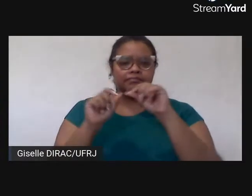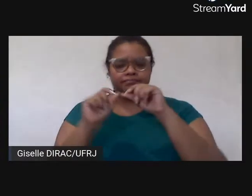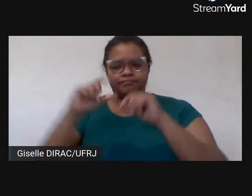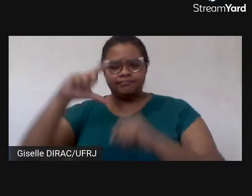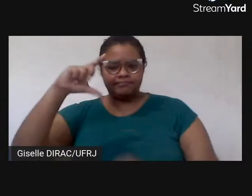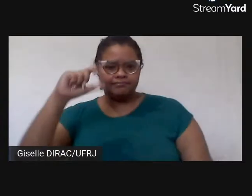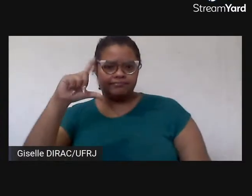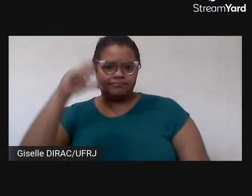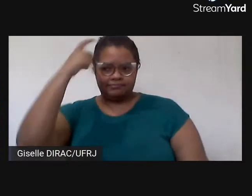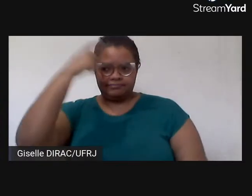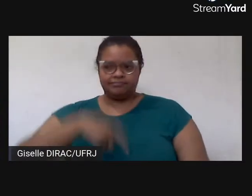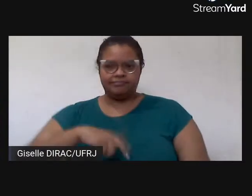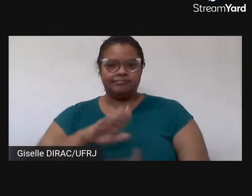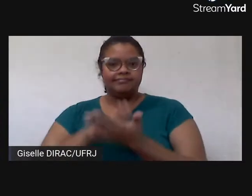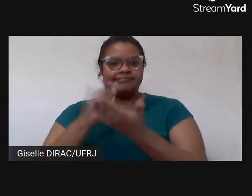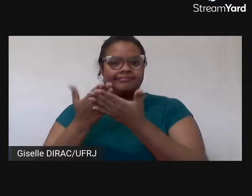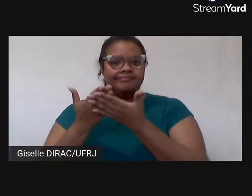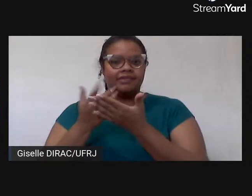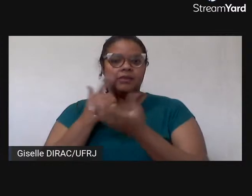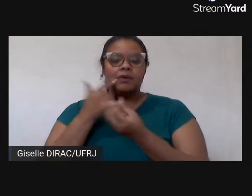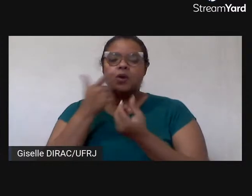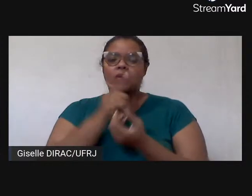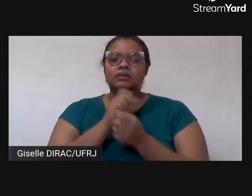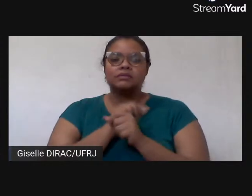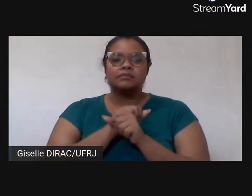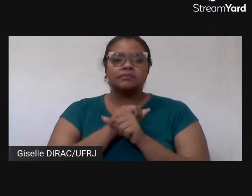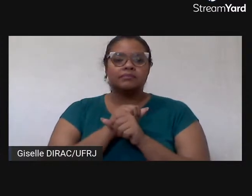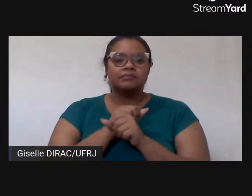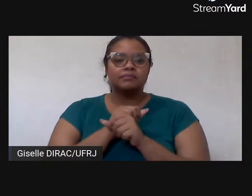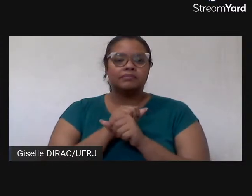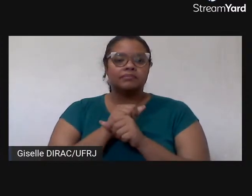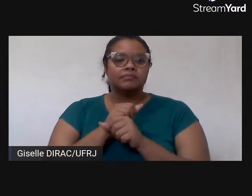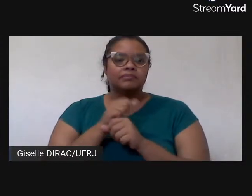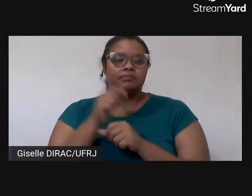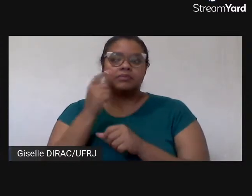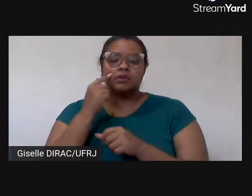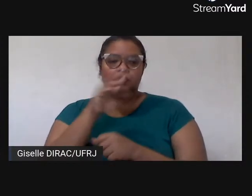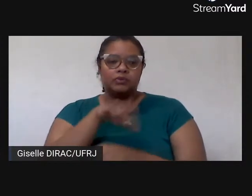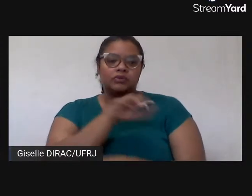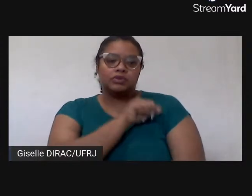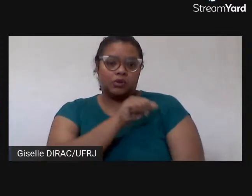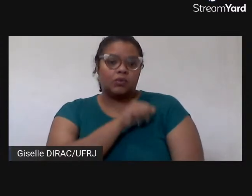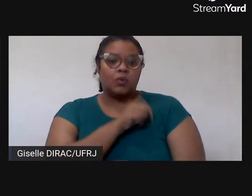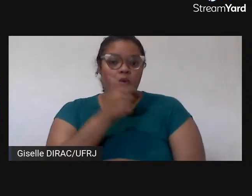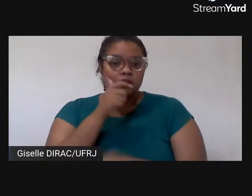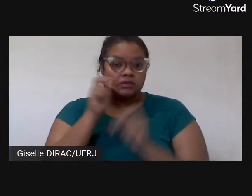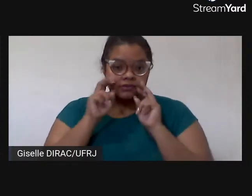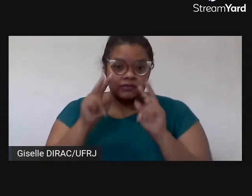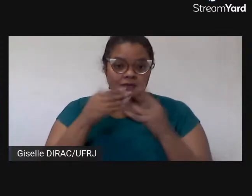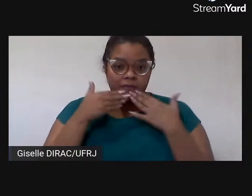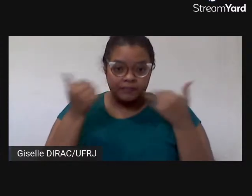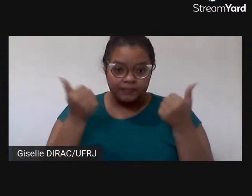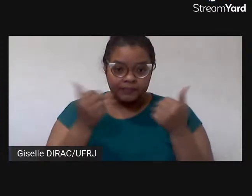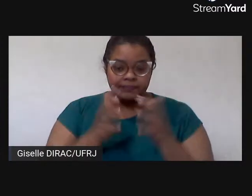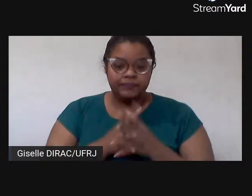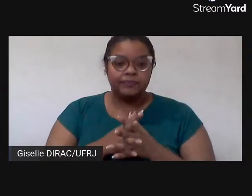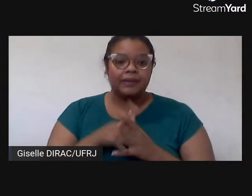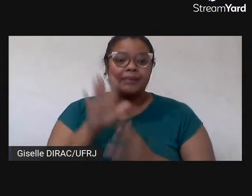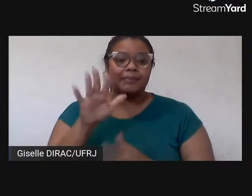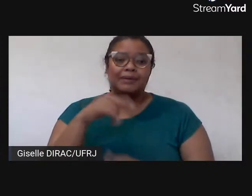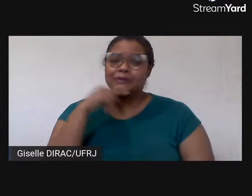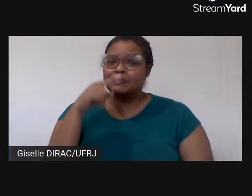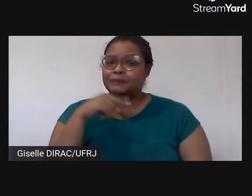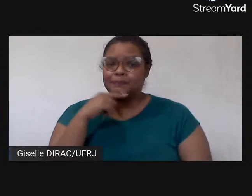intérpretes, né, para conseguir, para os nossos alunos surdos conseguirem ver melhor. Mas a gente,